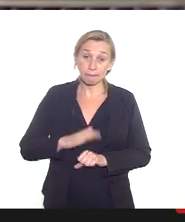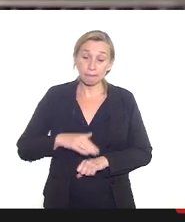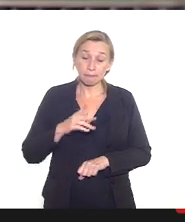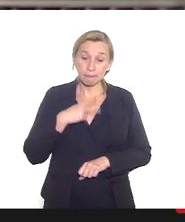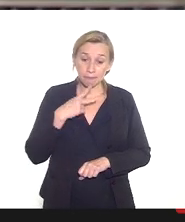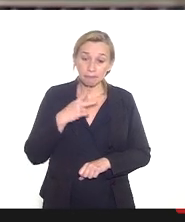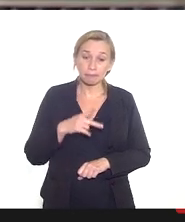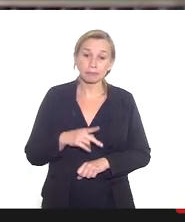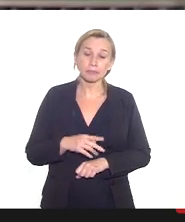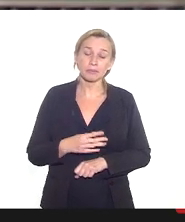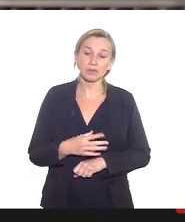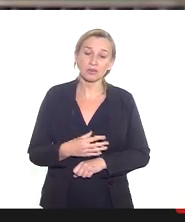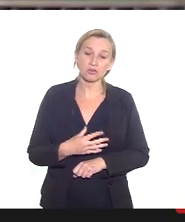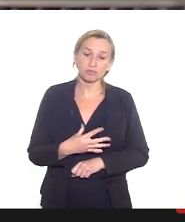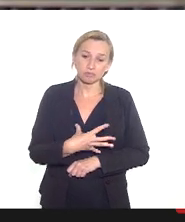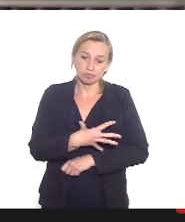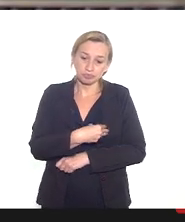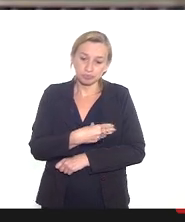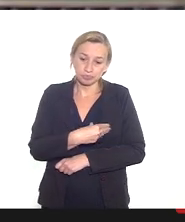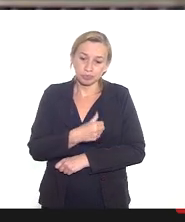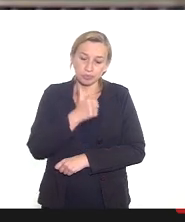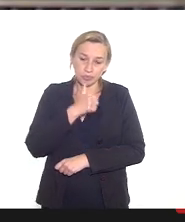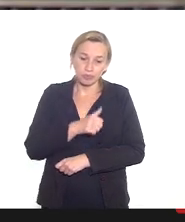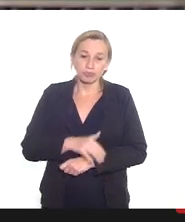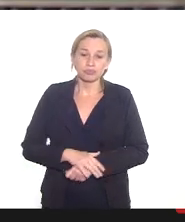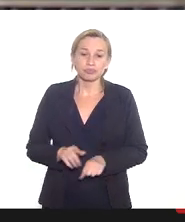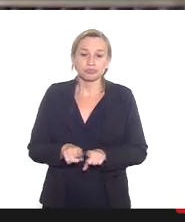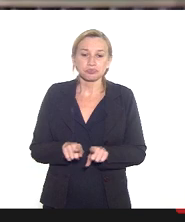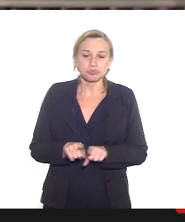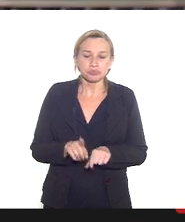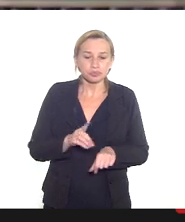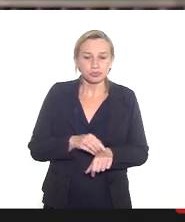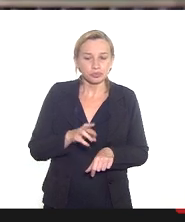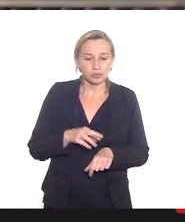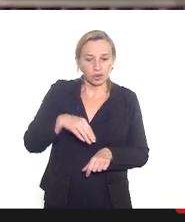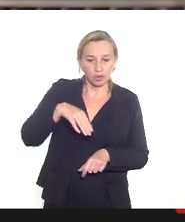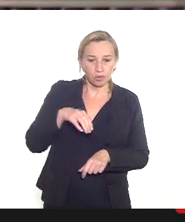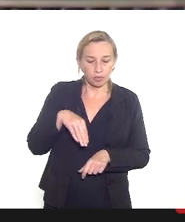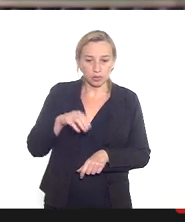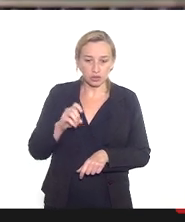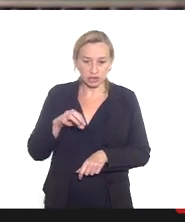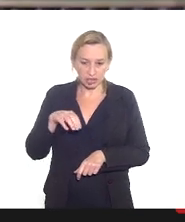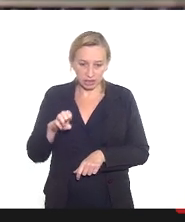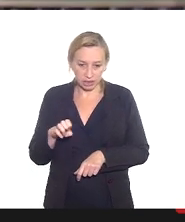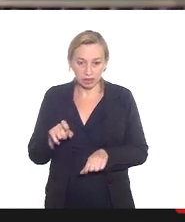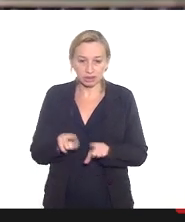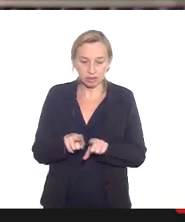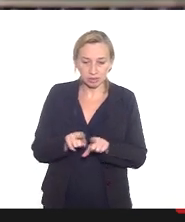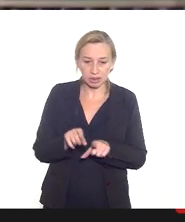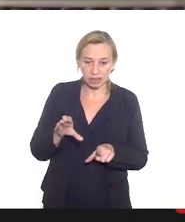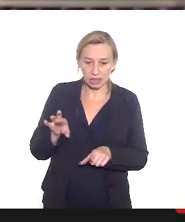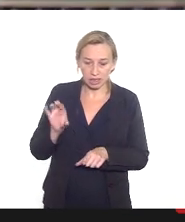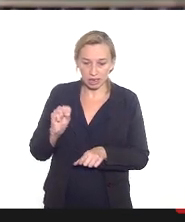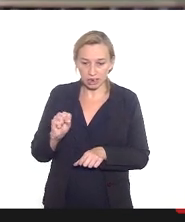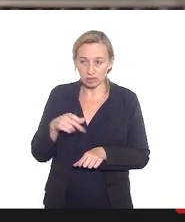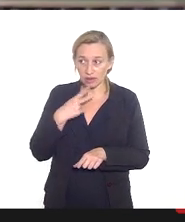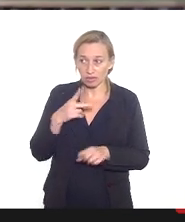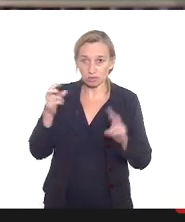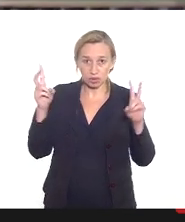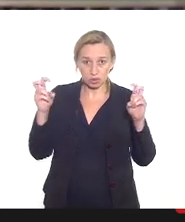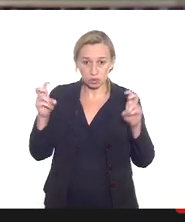sobre as lactantes e a doutora Monique e o doutor Carlos fizeram ponderações sobre essa questão